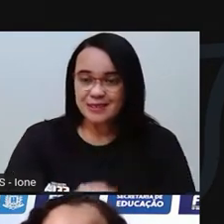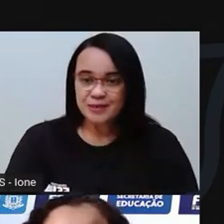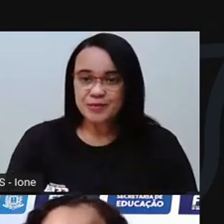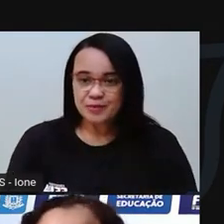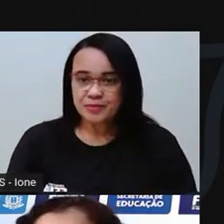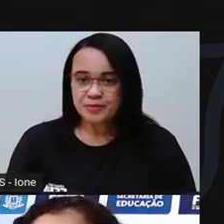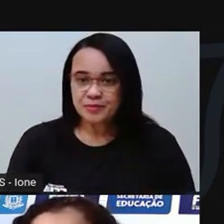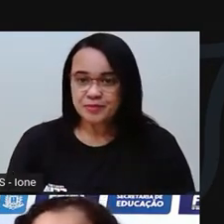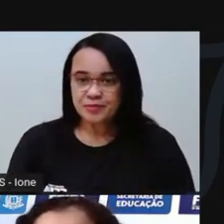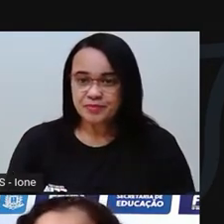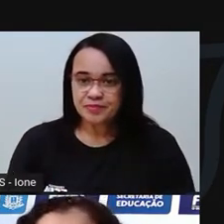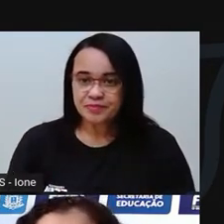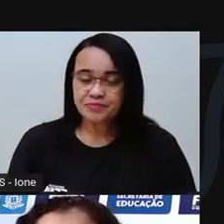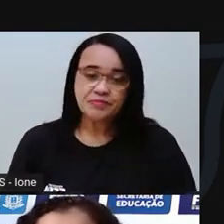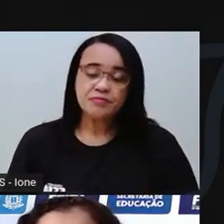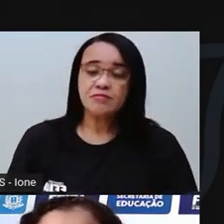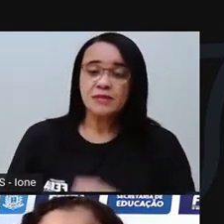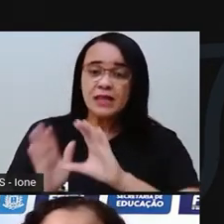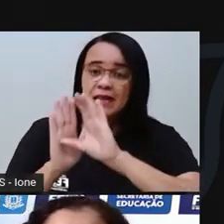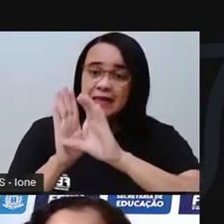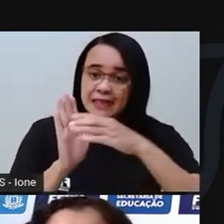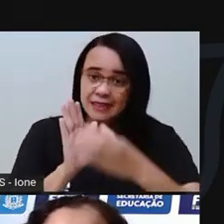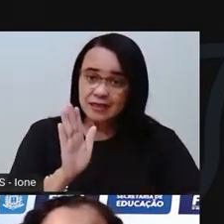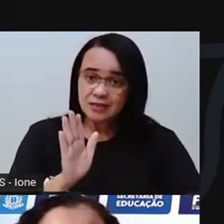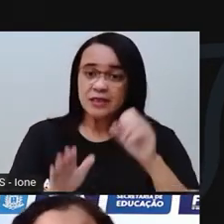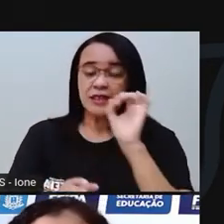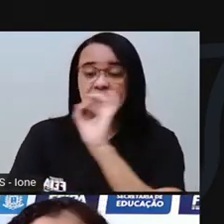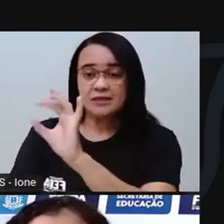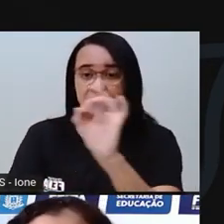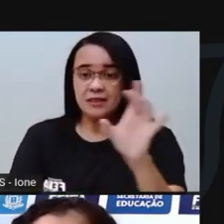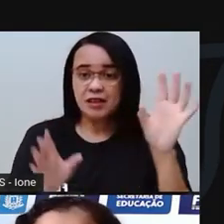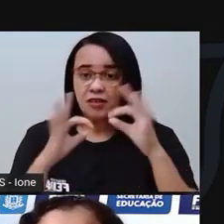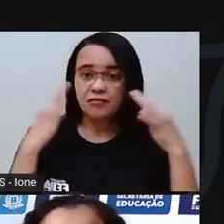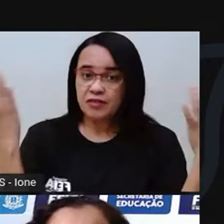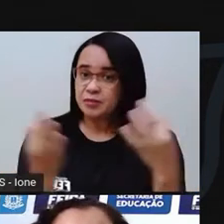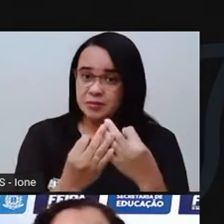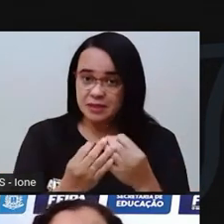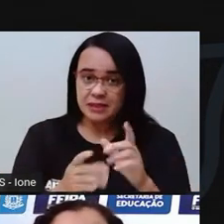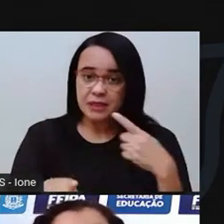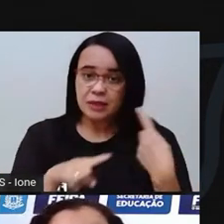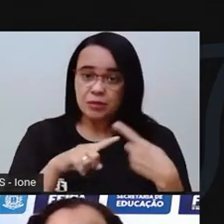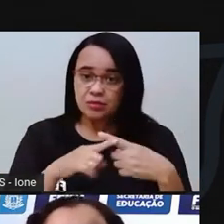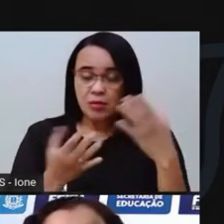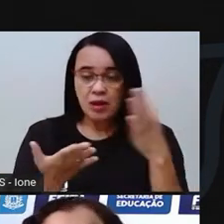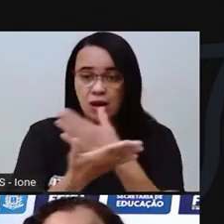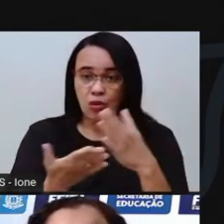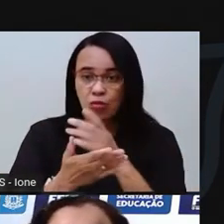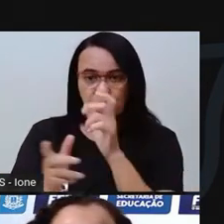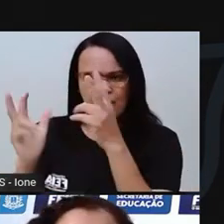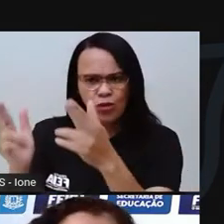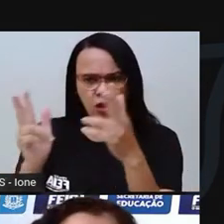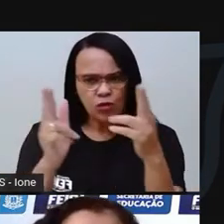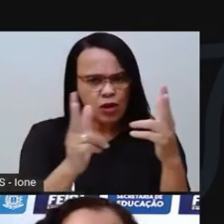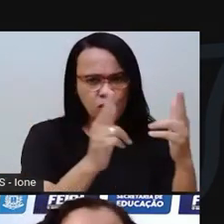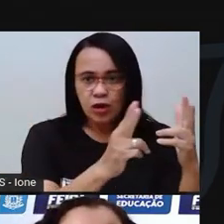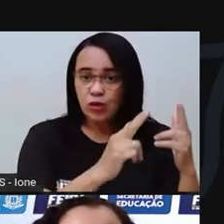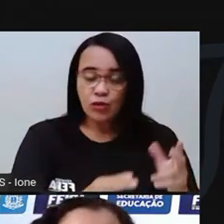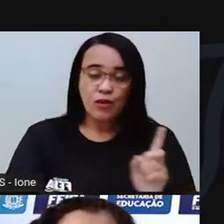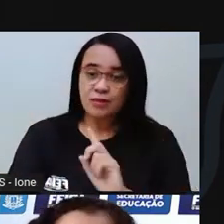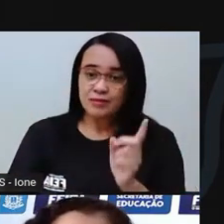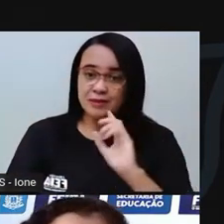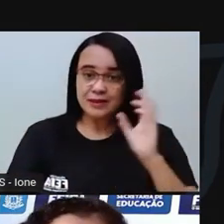sobre a característica de uma família não ser igual a outra. De ser composta, ser